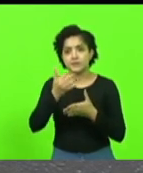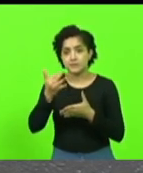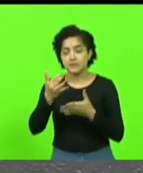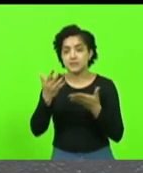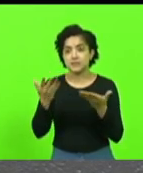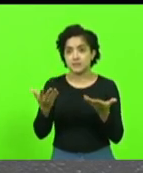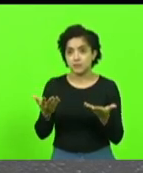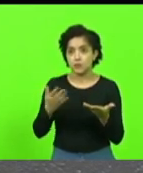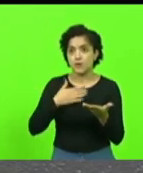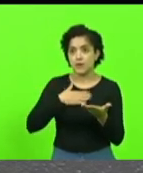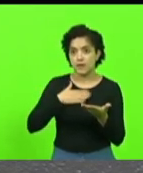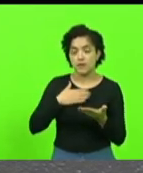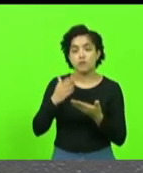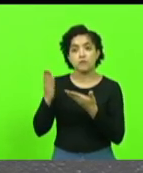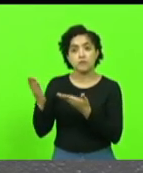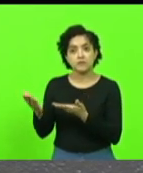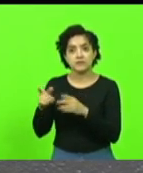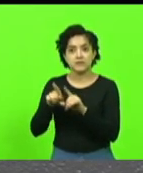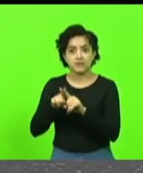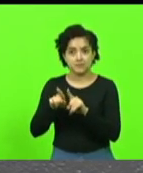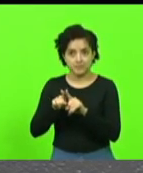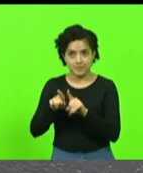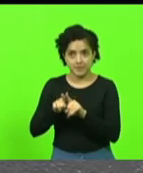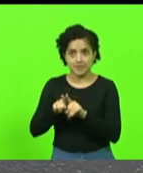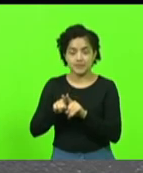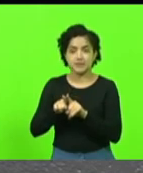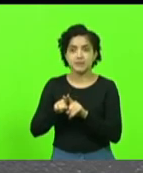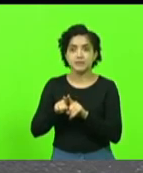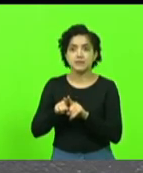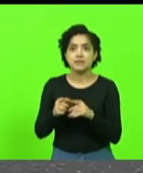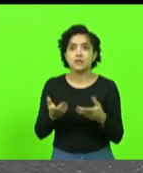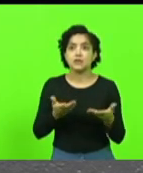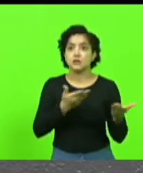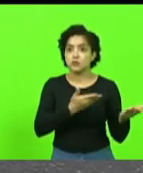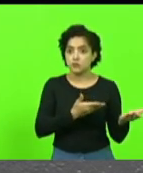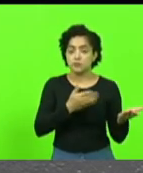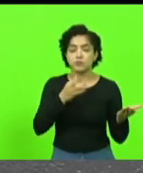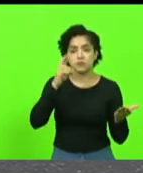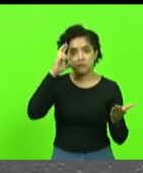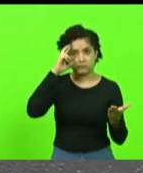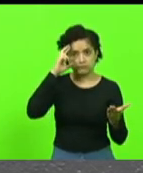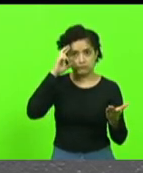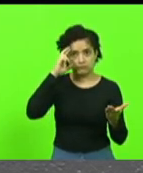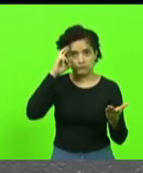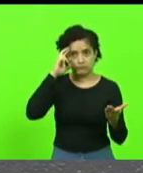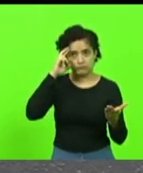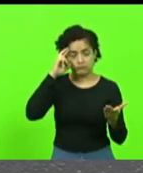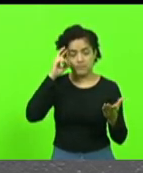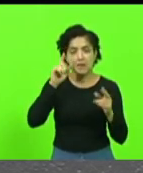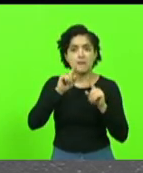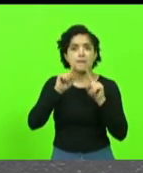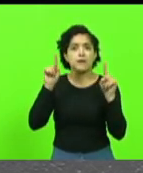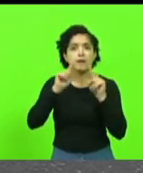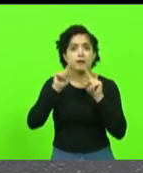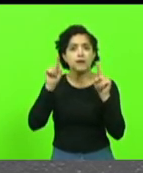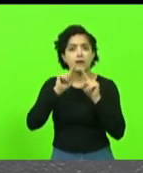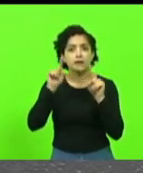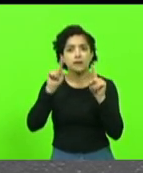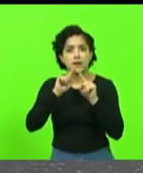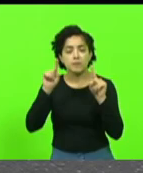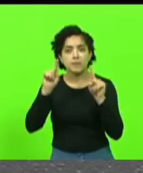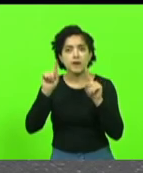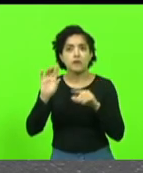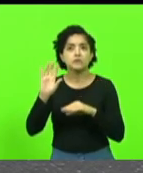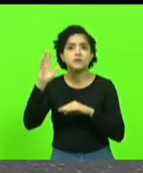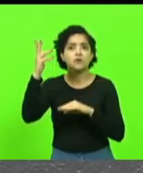tanto eu quanto V. Exª, não diferente do deputado Ricardo Alba, para reclamar da situação das